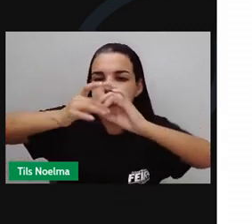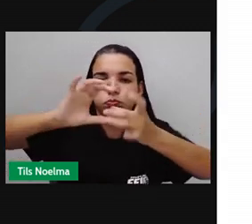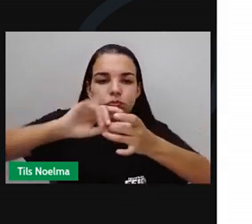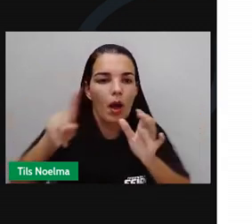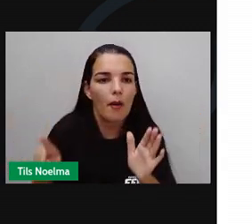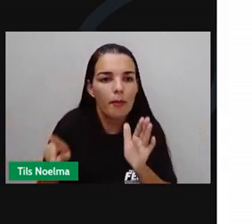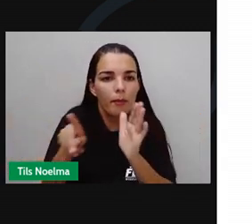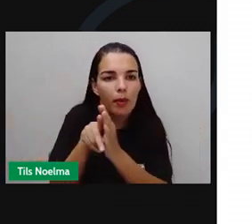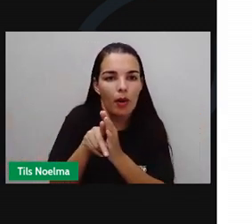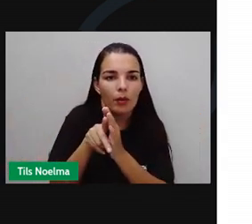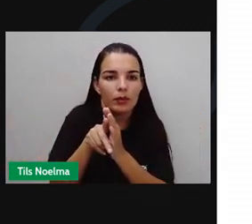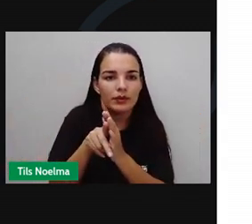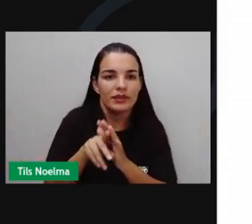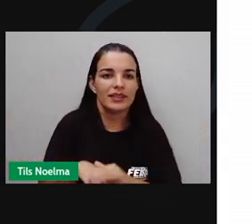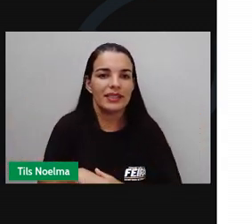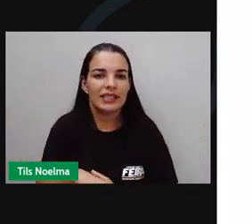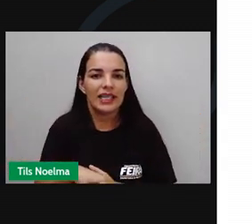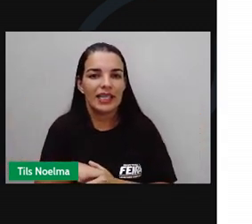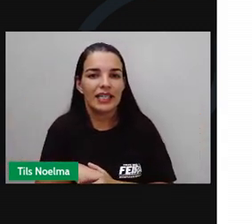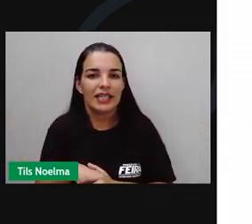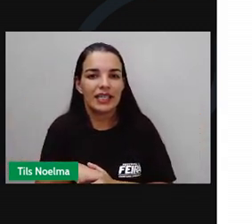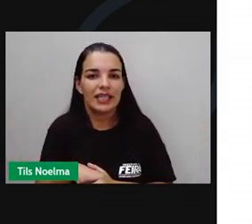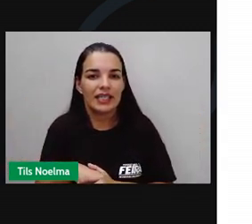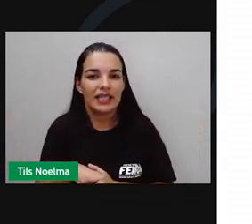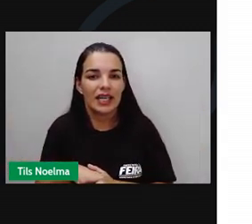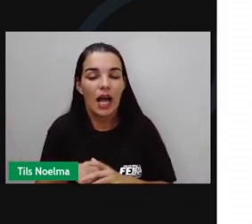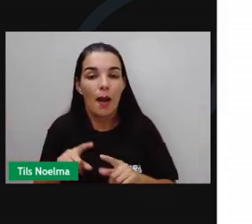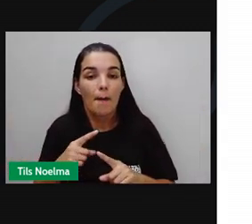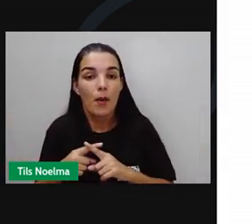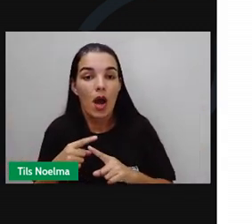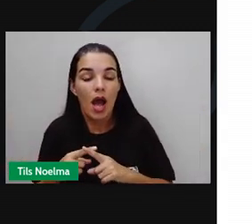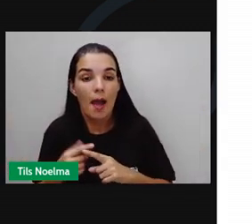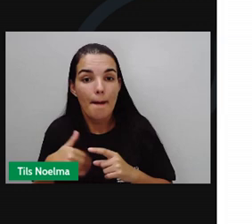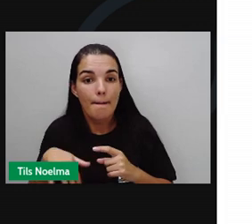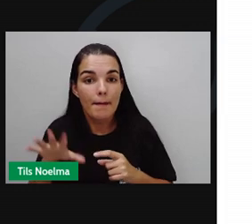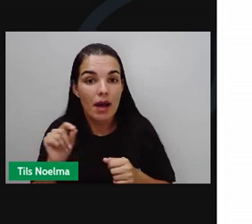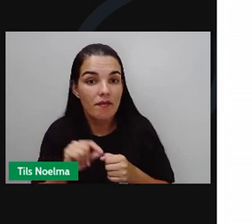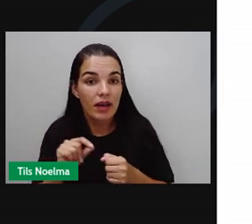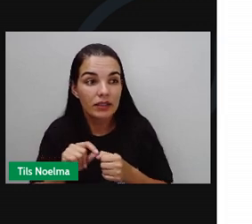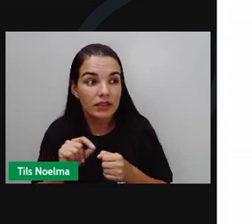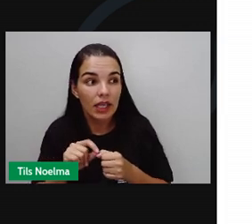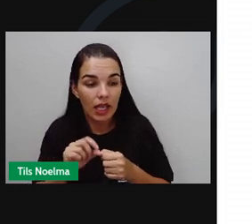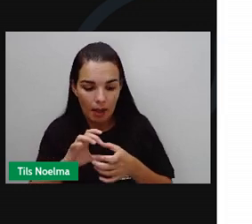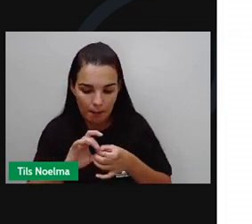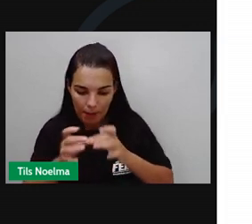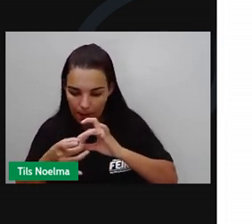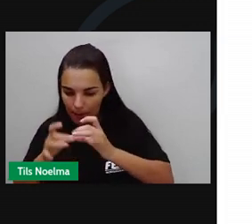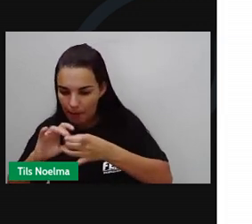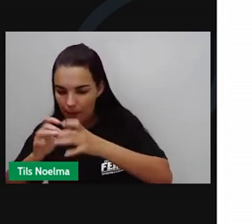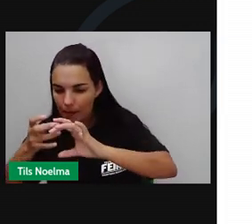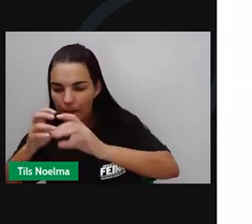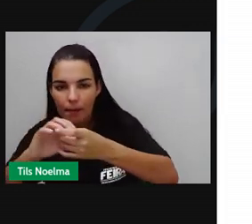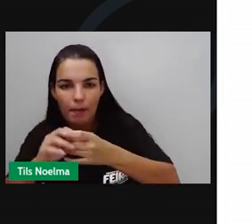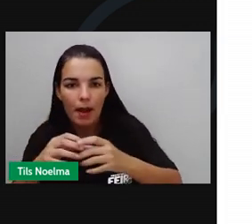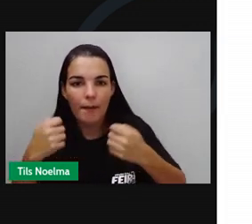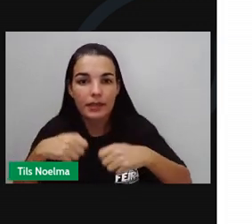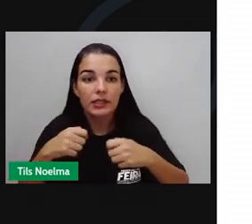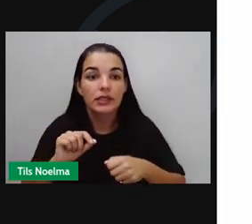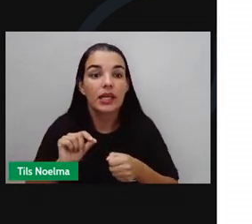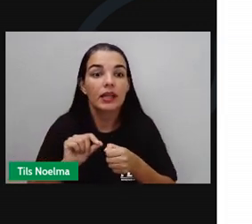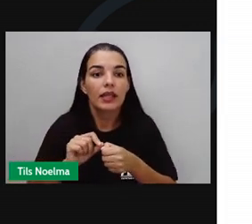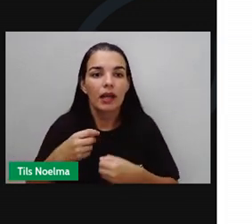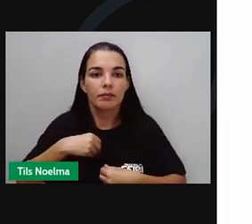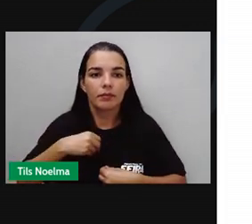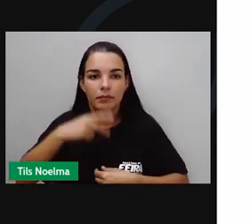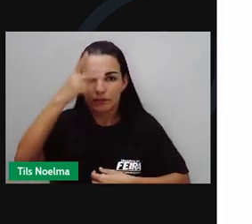diferente das células. Para poderem realizar a função vital de reprodução, os vírus precisam de um hospedeiro,